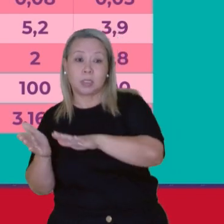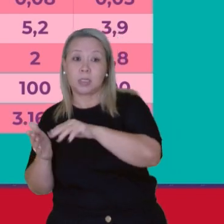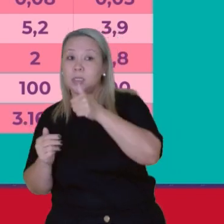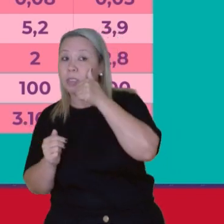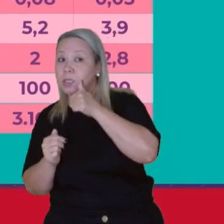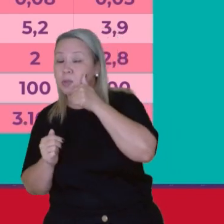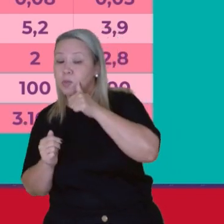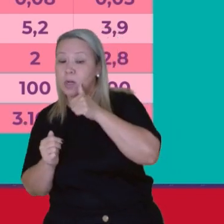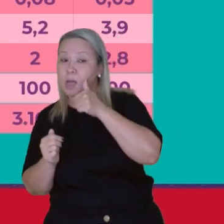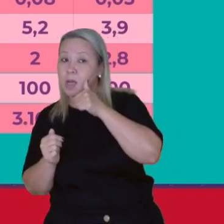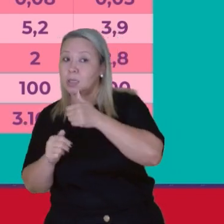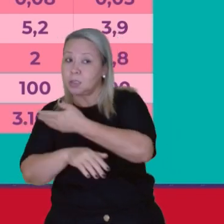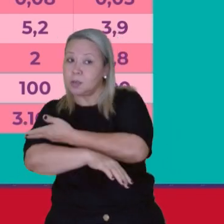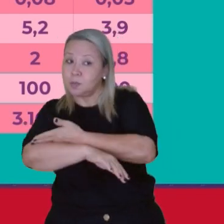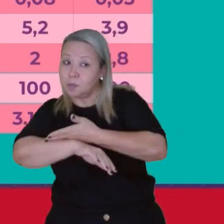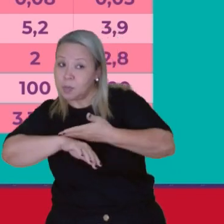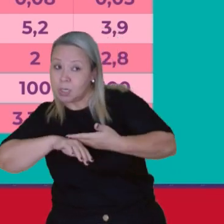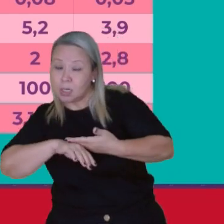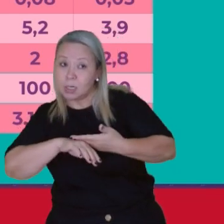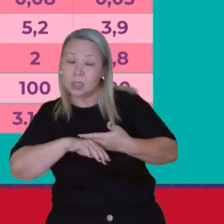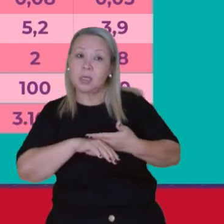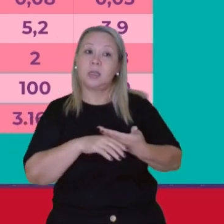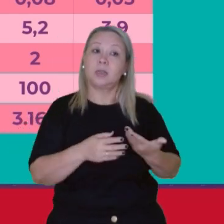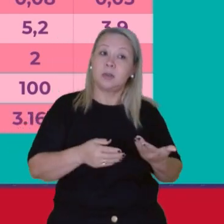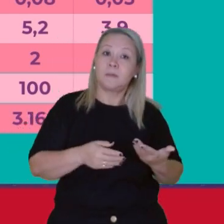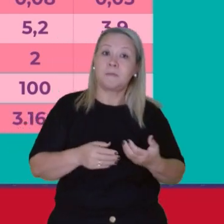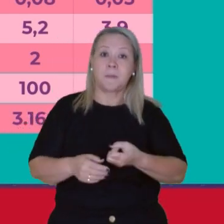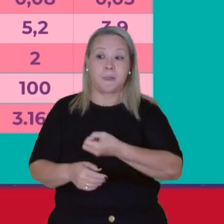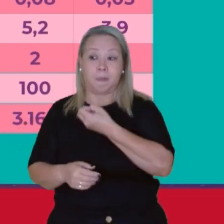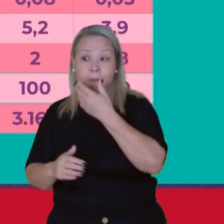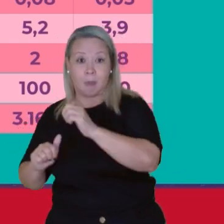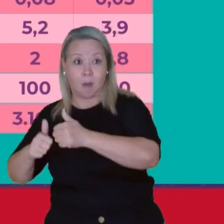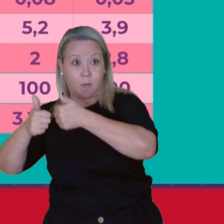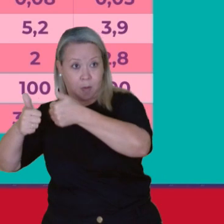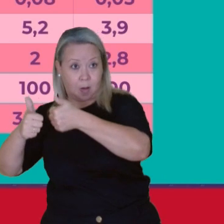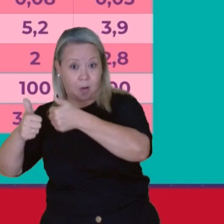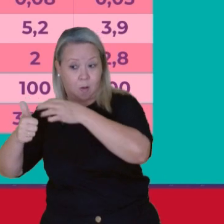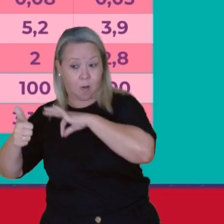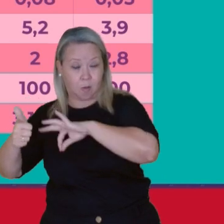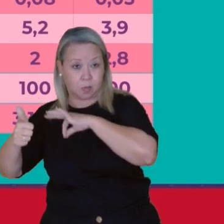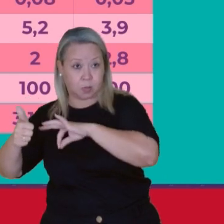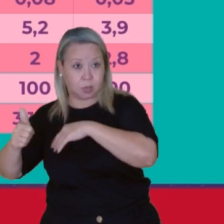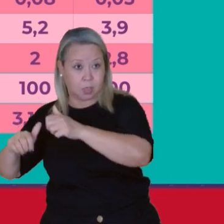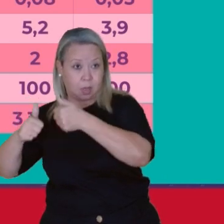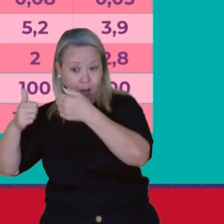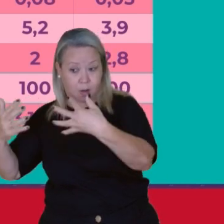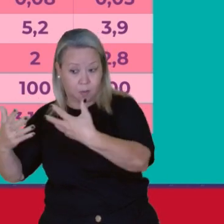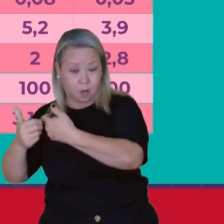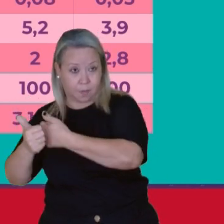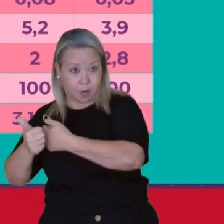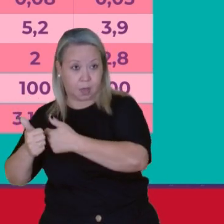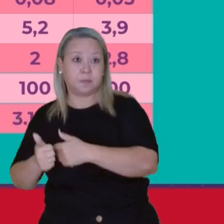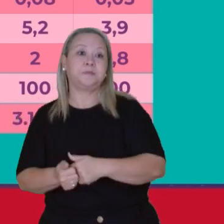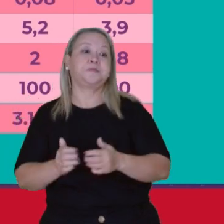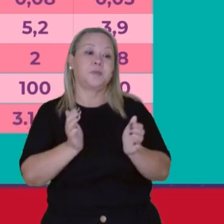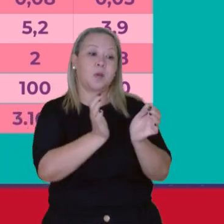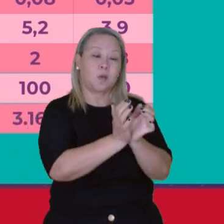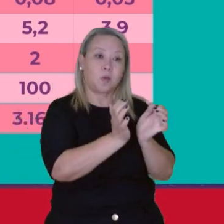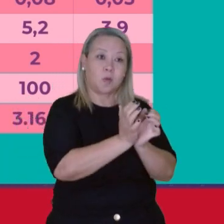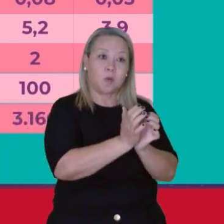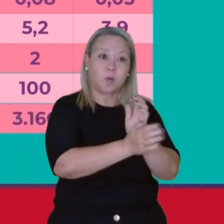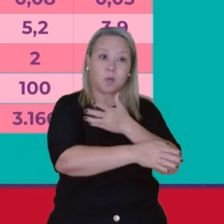brancas Nos trabalhos mais bem remunerados E mais qualificados E as mulheres